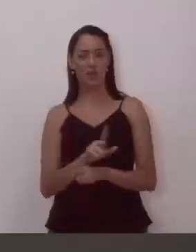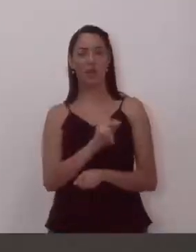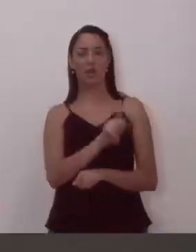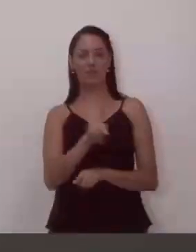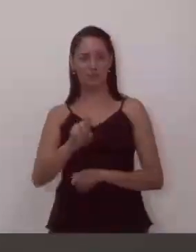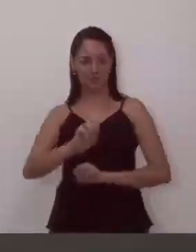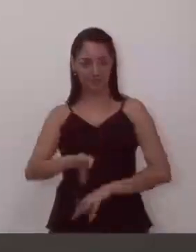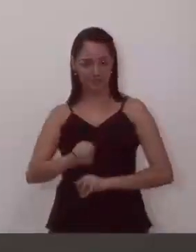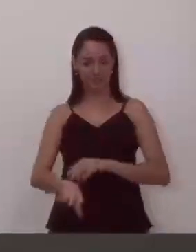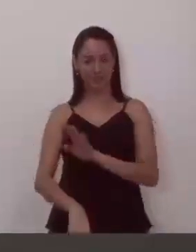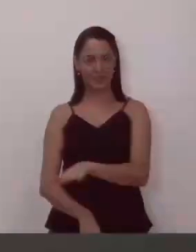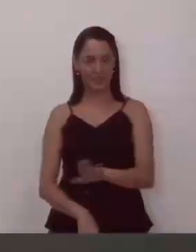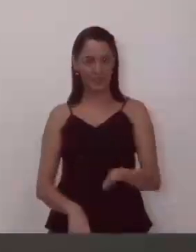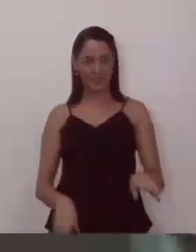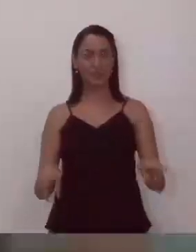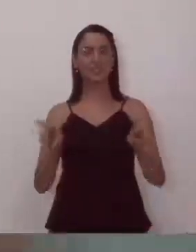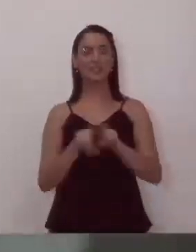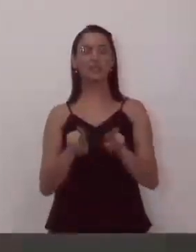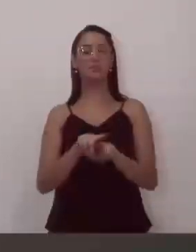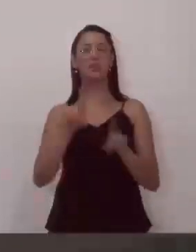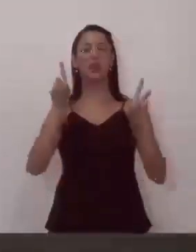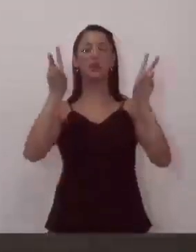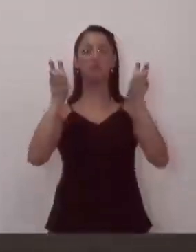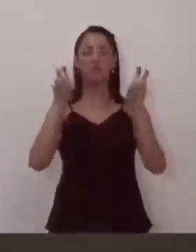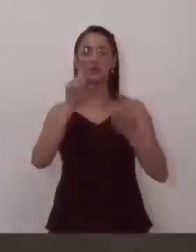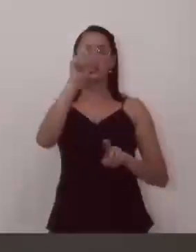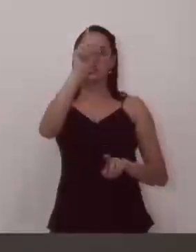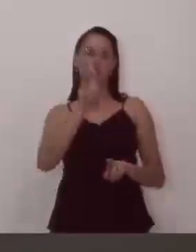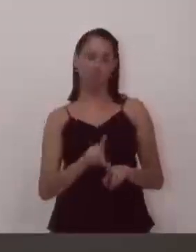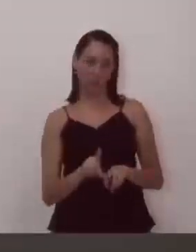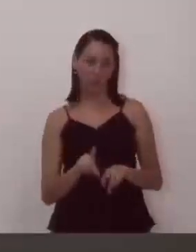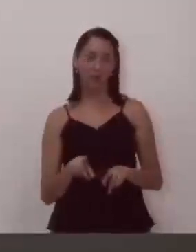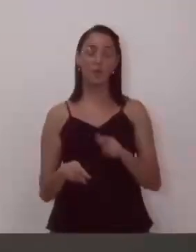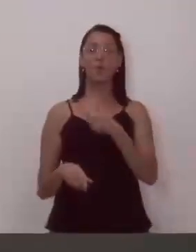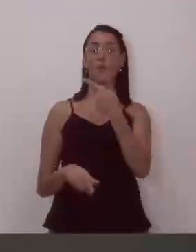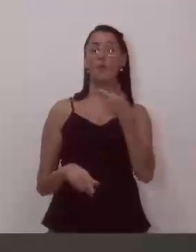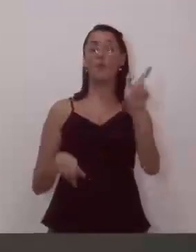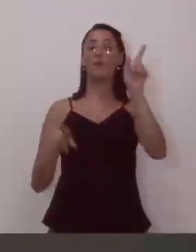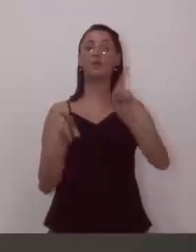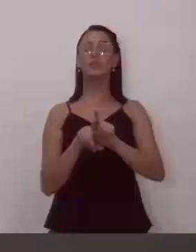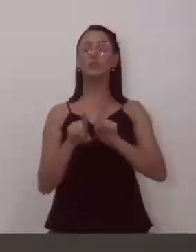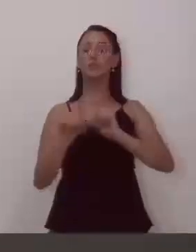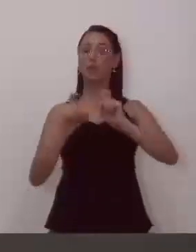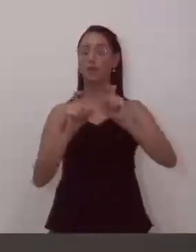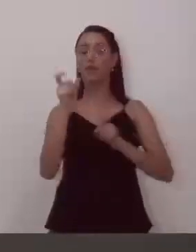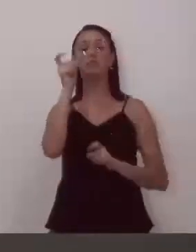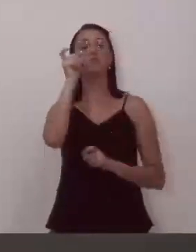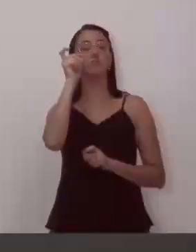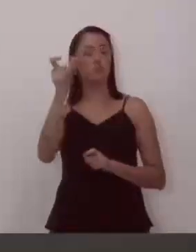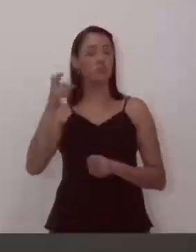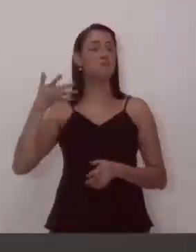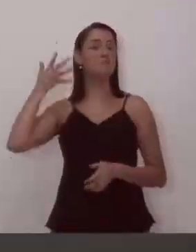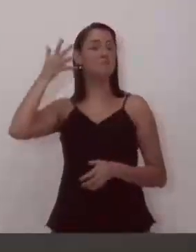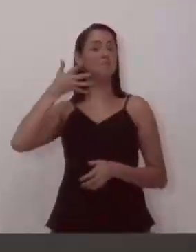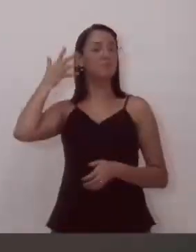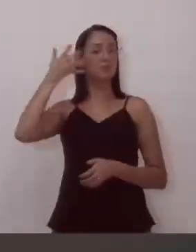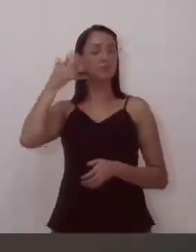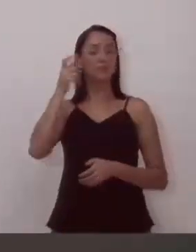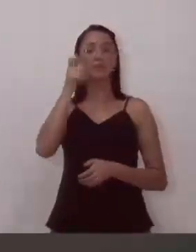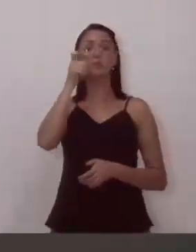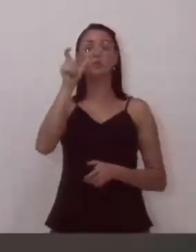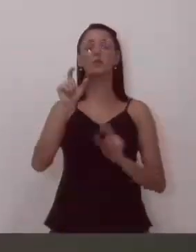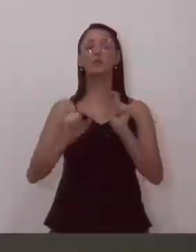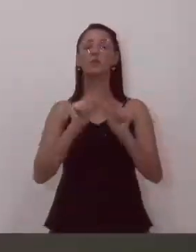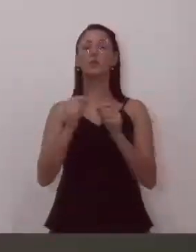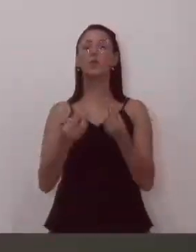está tendo a questão da discussão do plano diretor, e está tendo também uma reunião muito interessante, uma palestra muito interessante sobre a